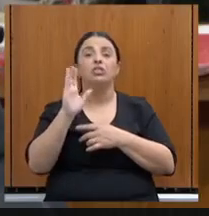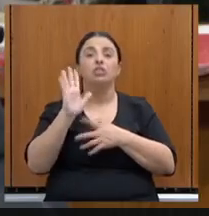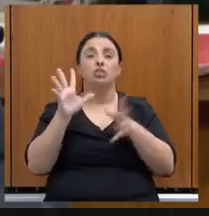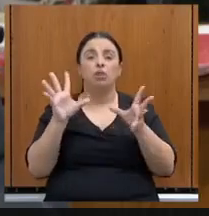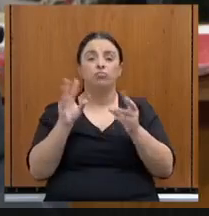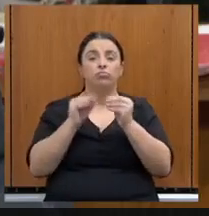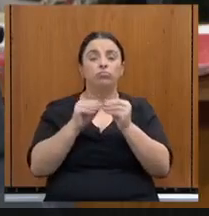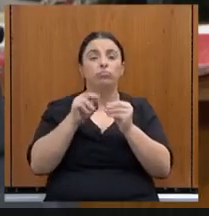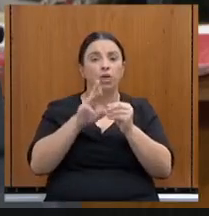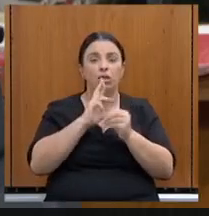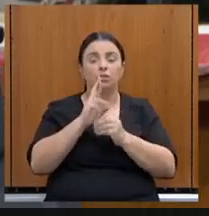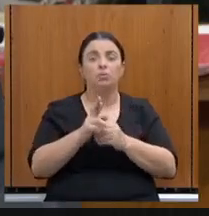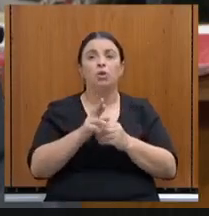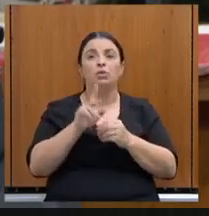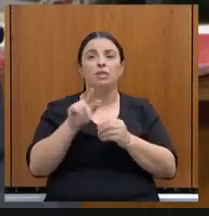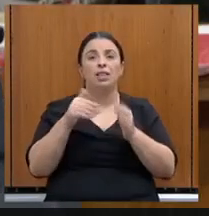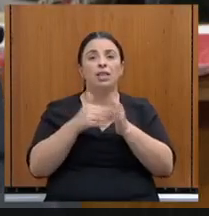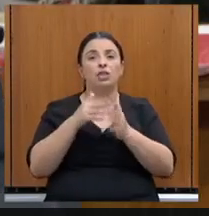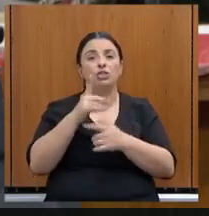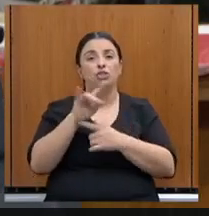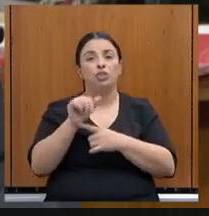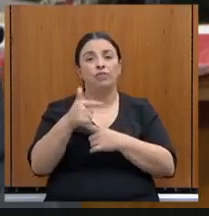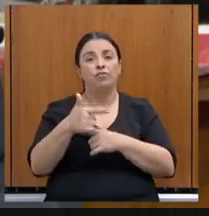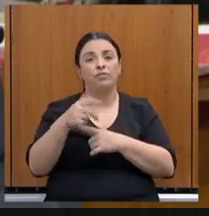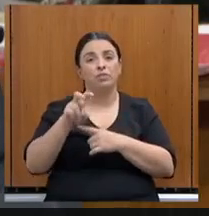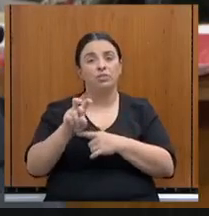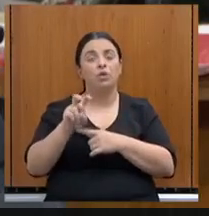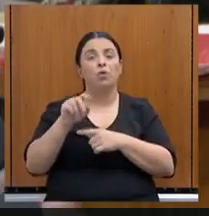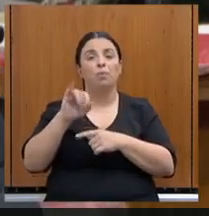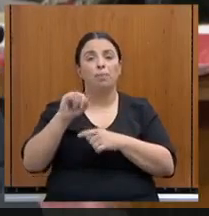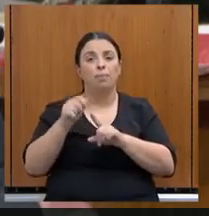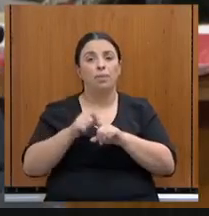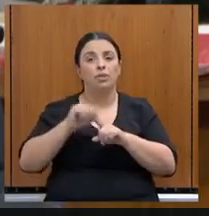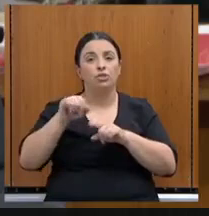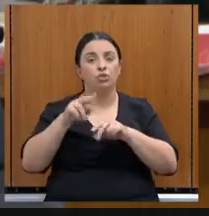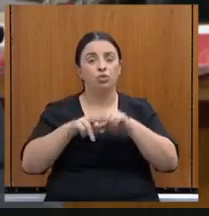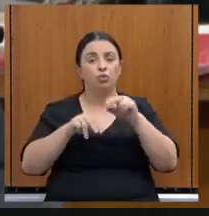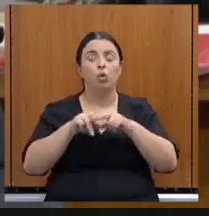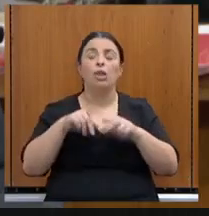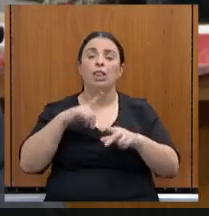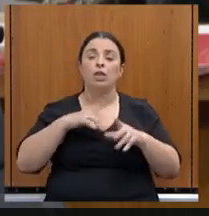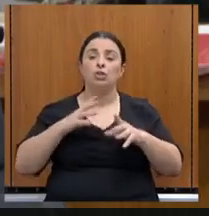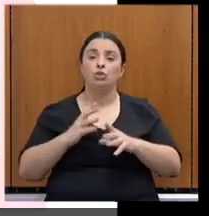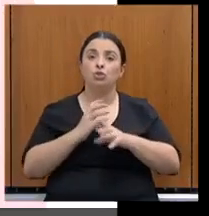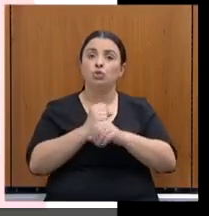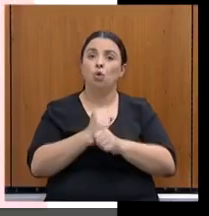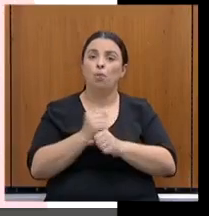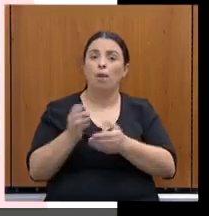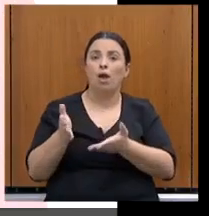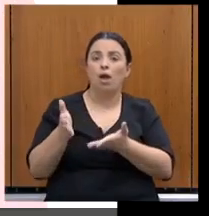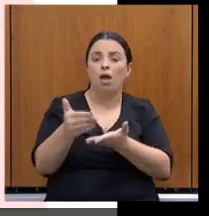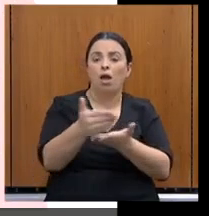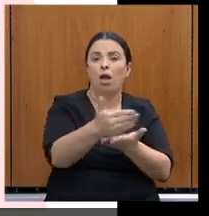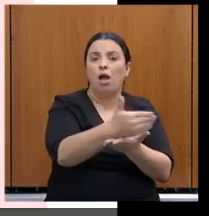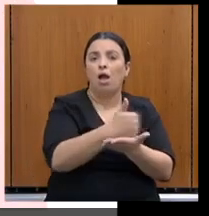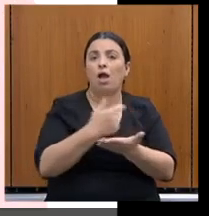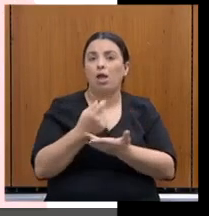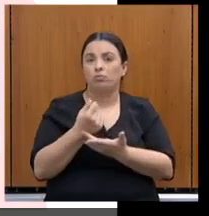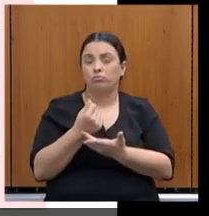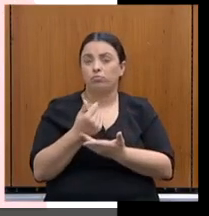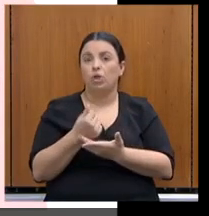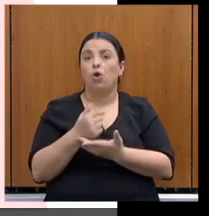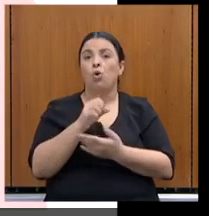25 de junho. Então, nós temos um total arrecadado. Entrou no caixa do Estado 80 milhões de reais,